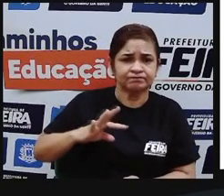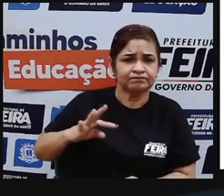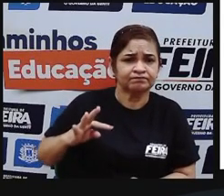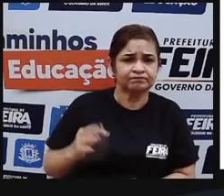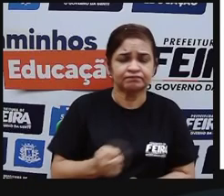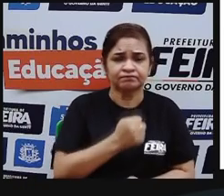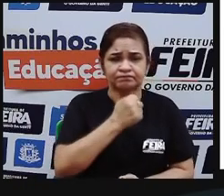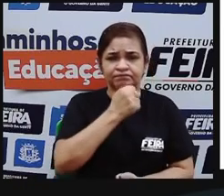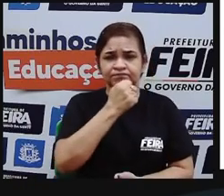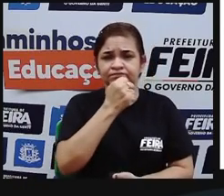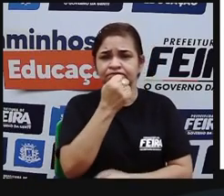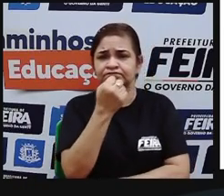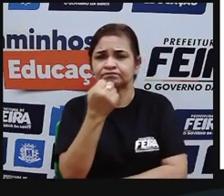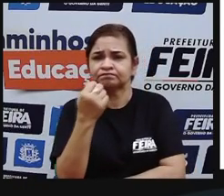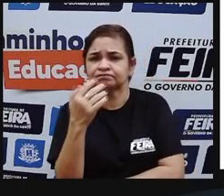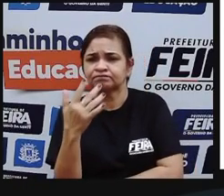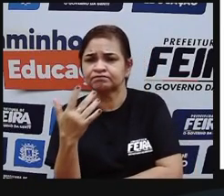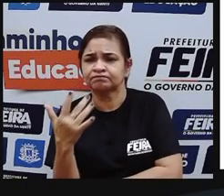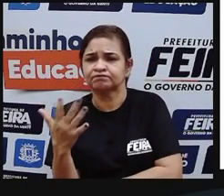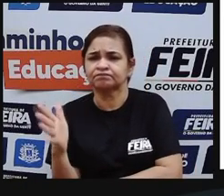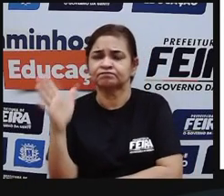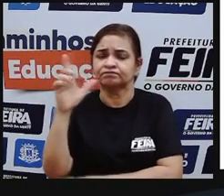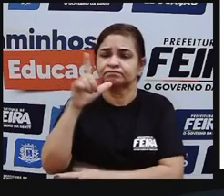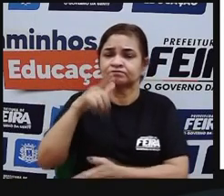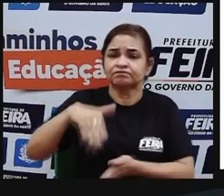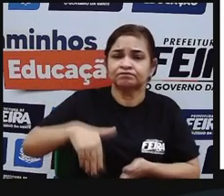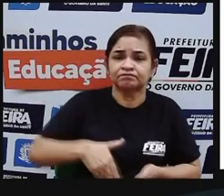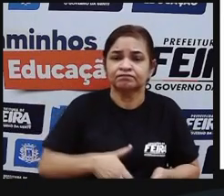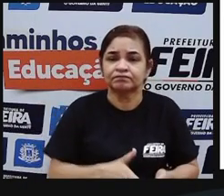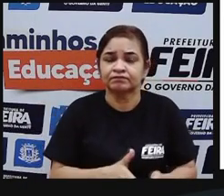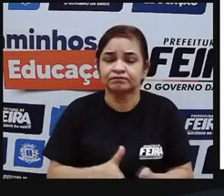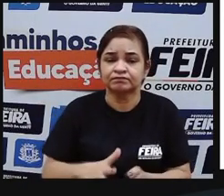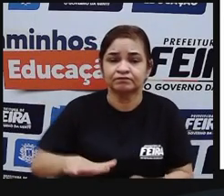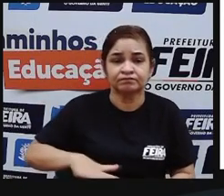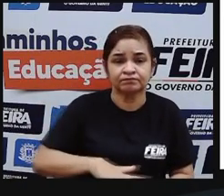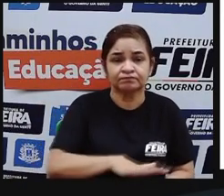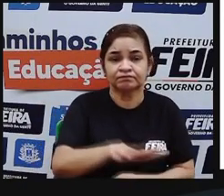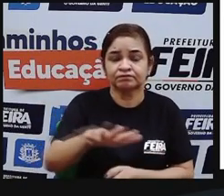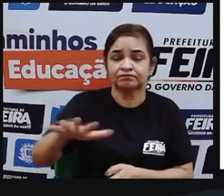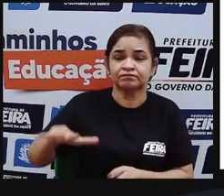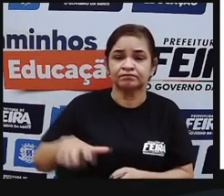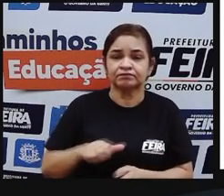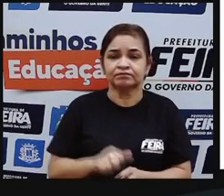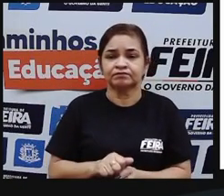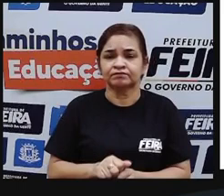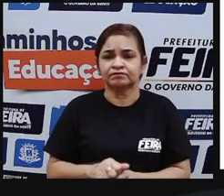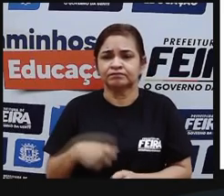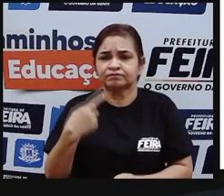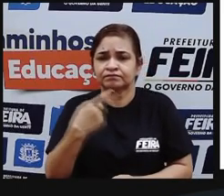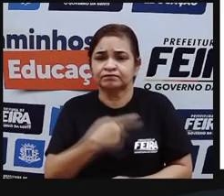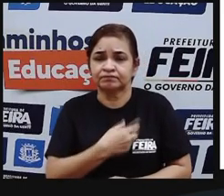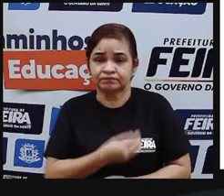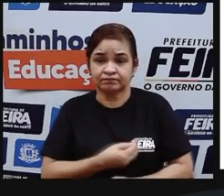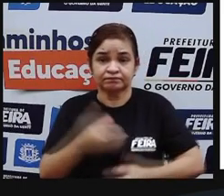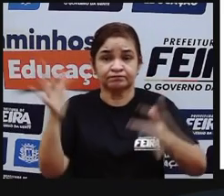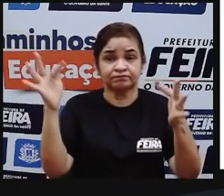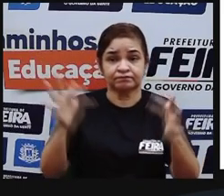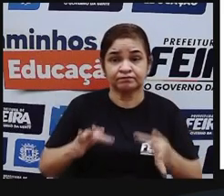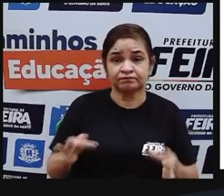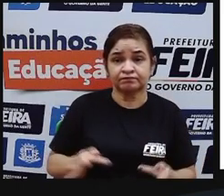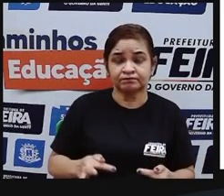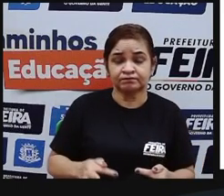as matas, de todos os rios, de todos os campos. Nossa gente vivia feliz.